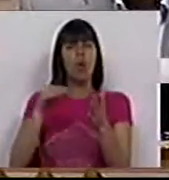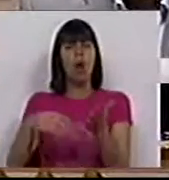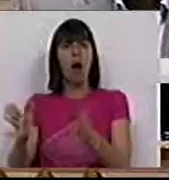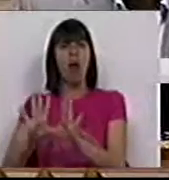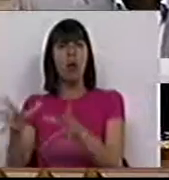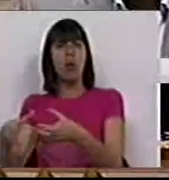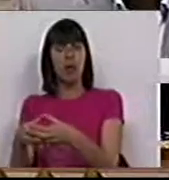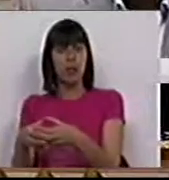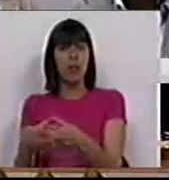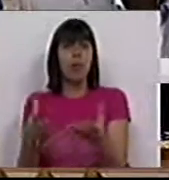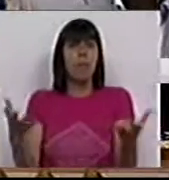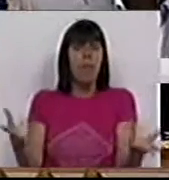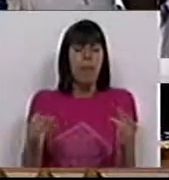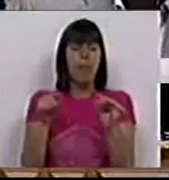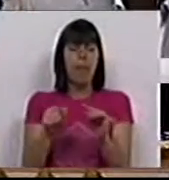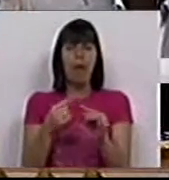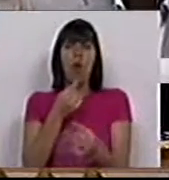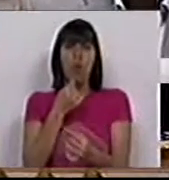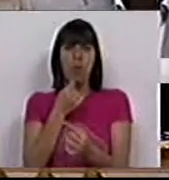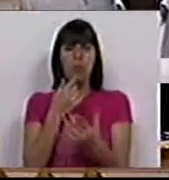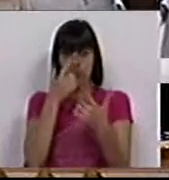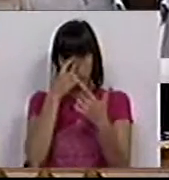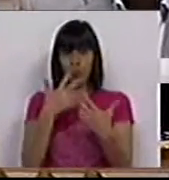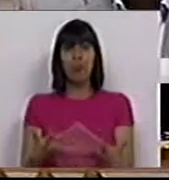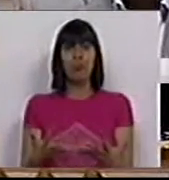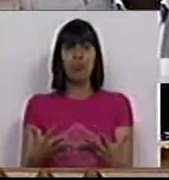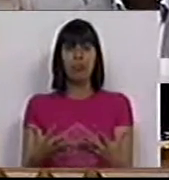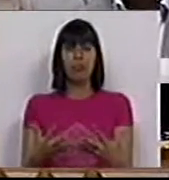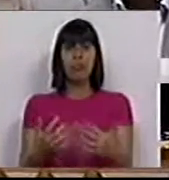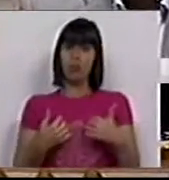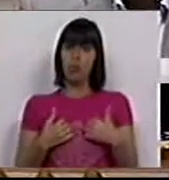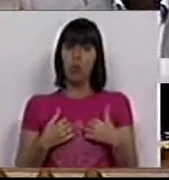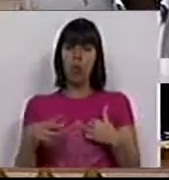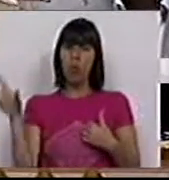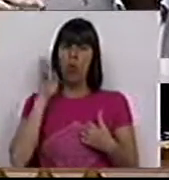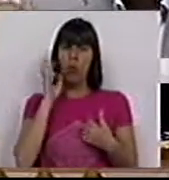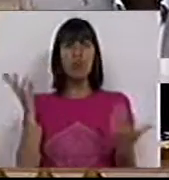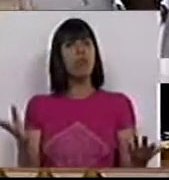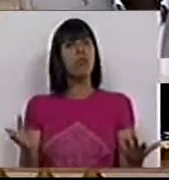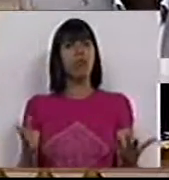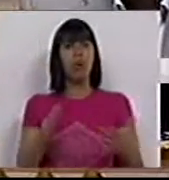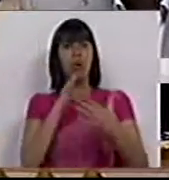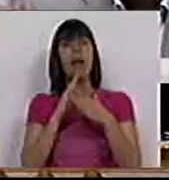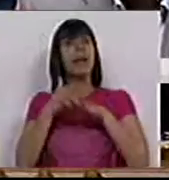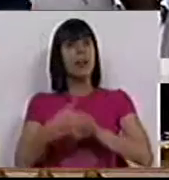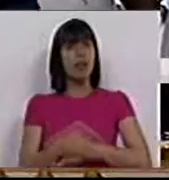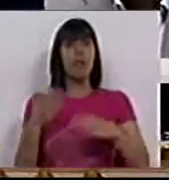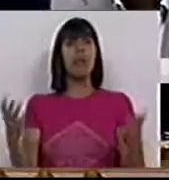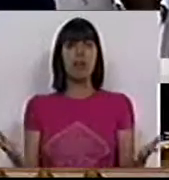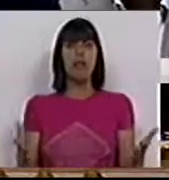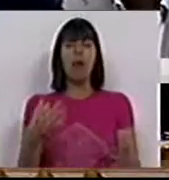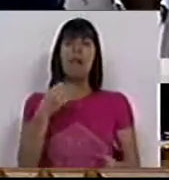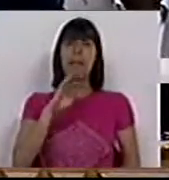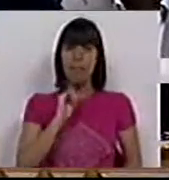contratação coletiva. E é com bastante espanto que eu ouço uma intervenção